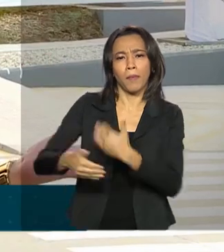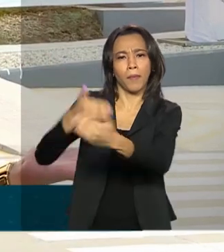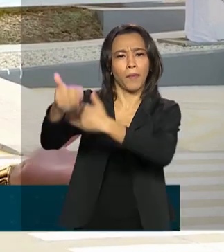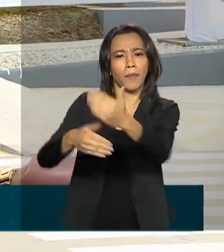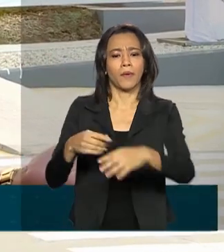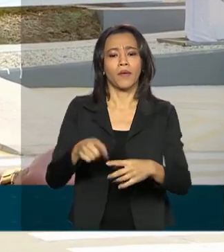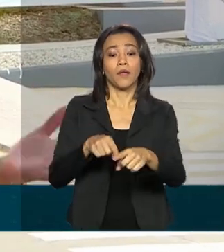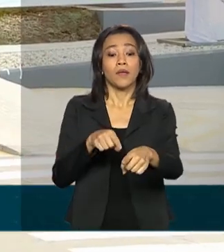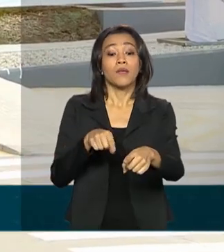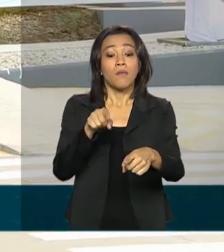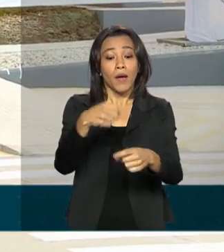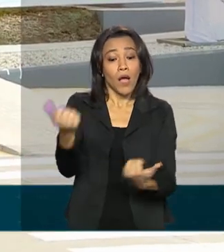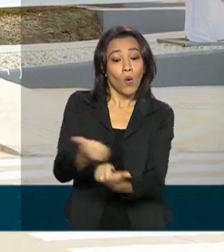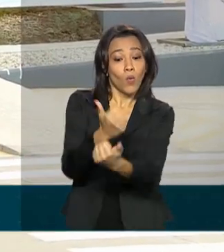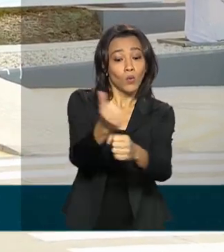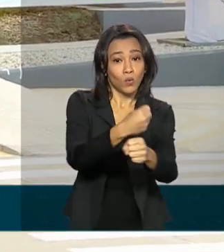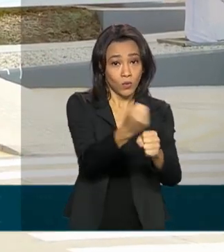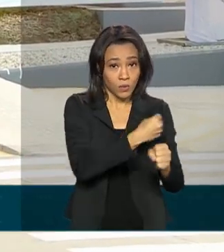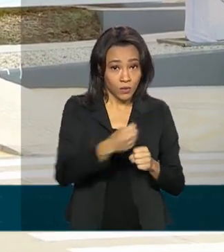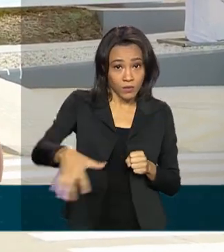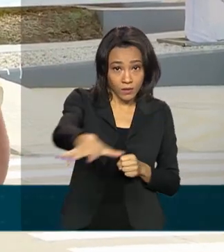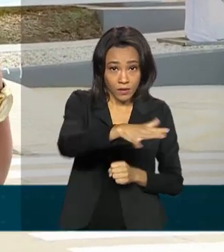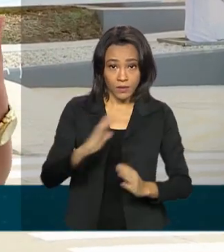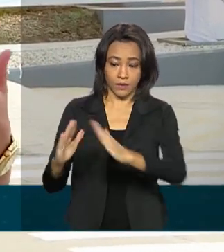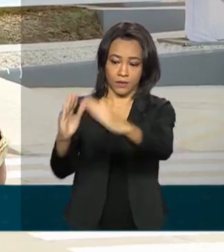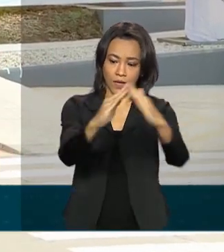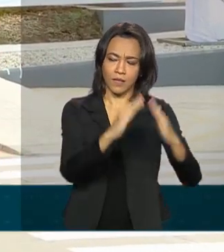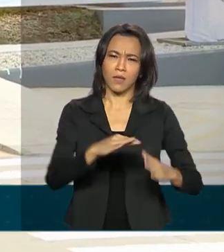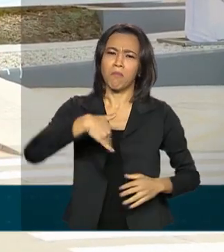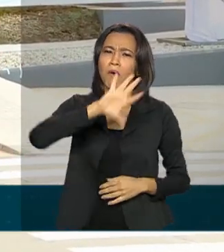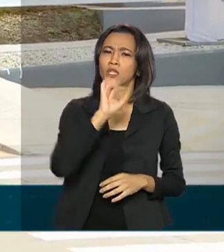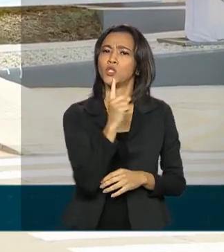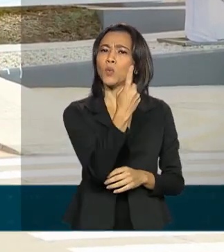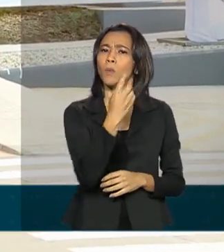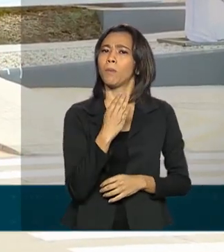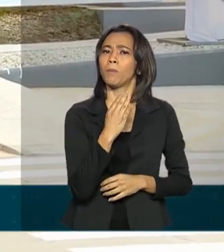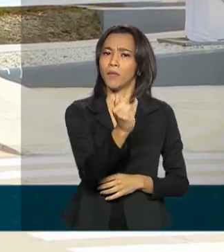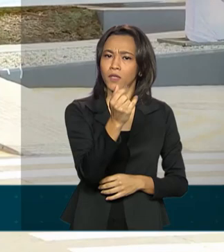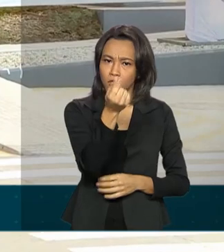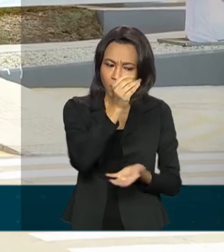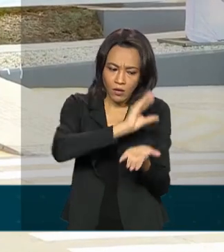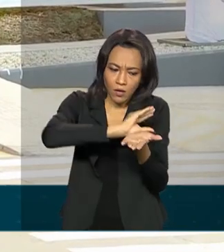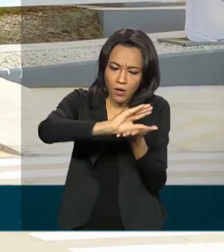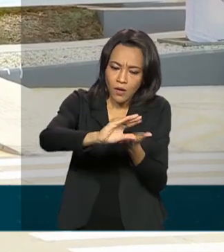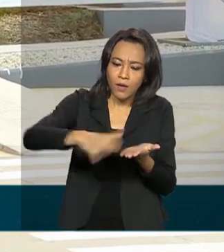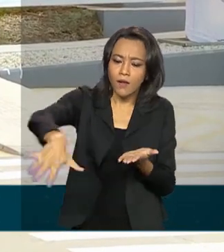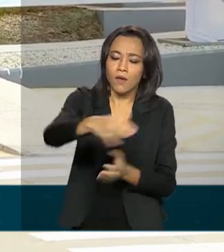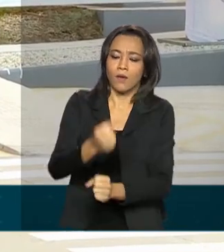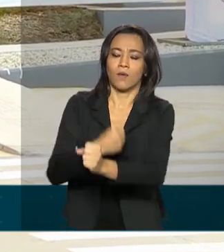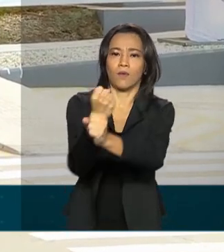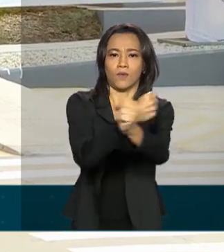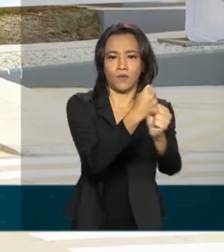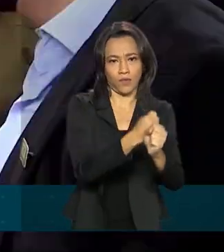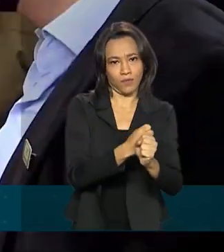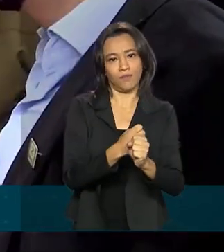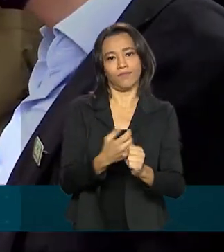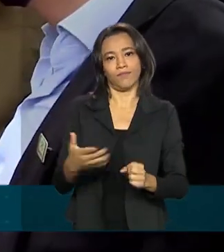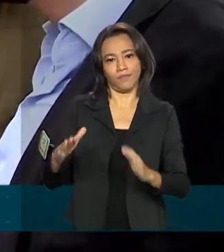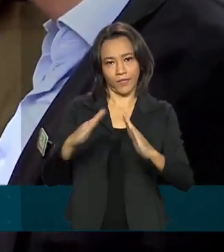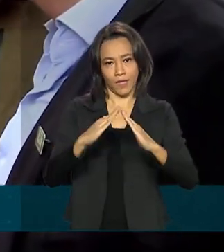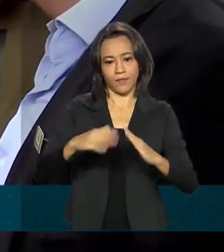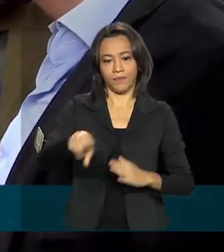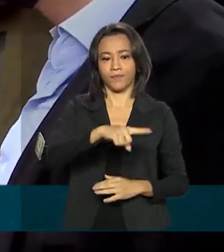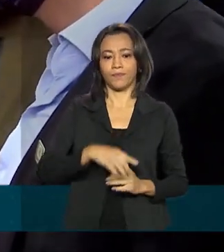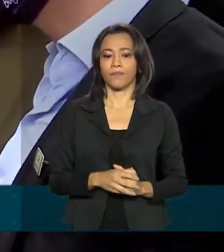desses quatro residenciais. Neste ano, mais de um bilhão de reais foram investidos na construção de moradias populares. Não